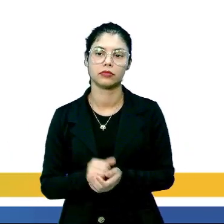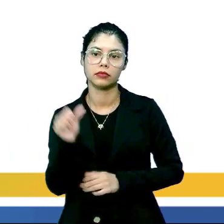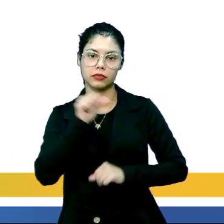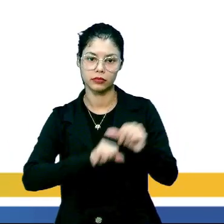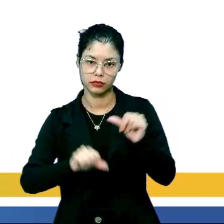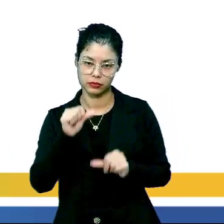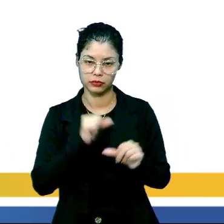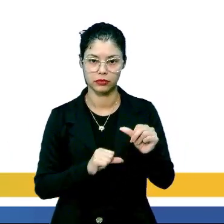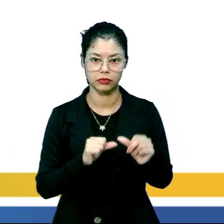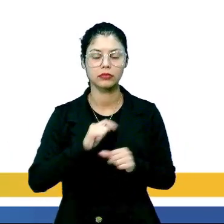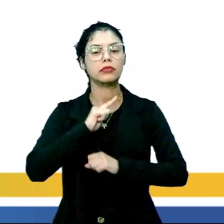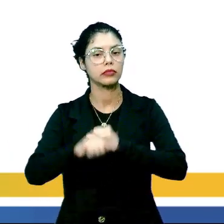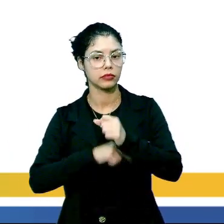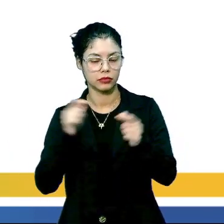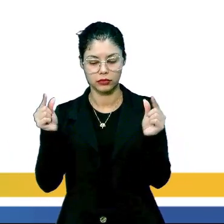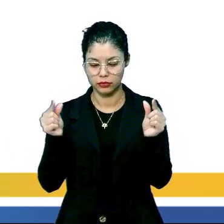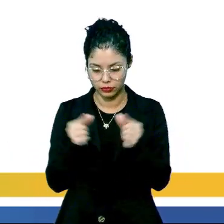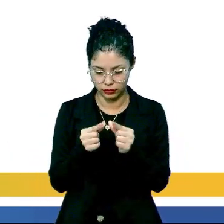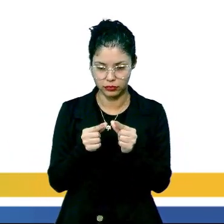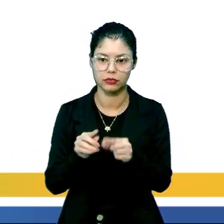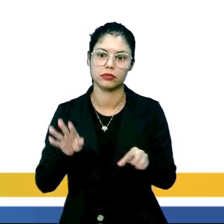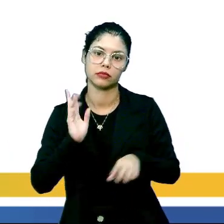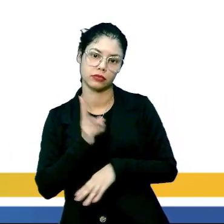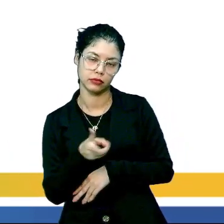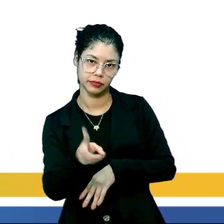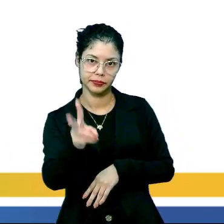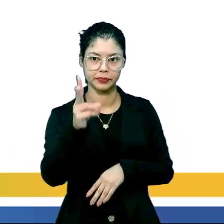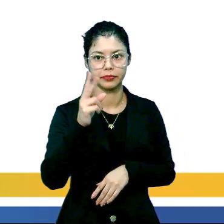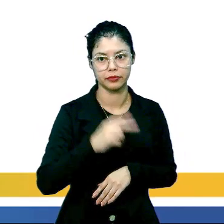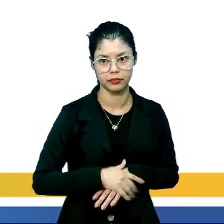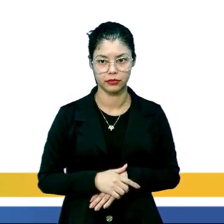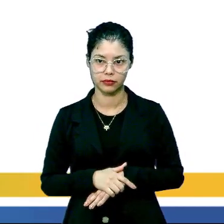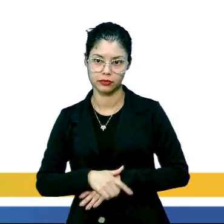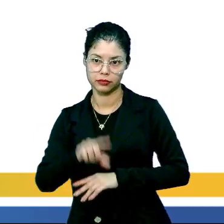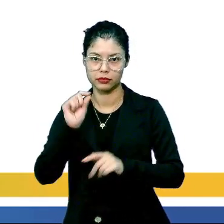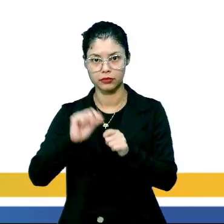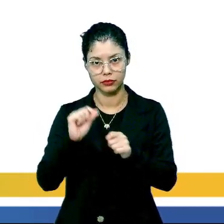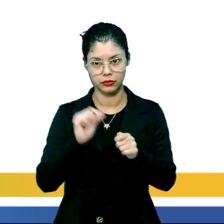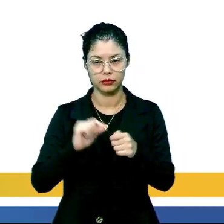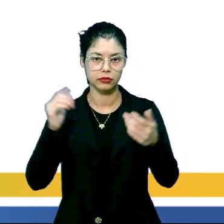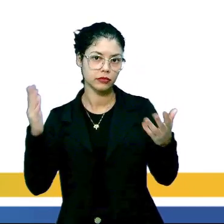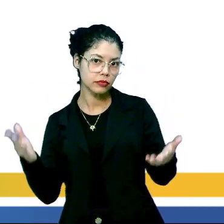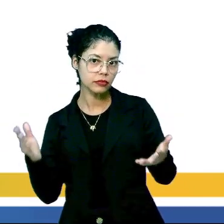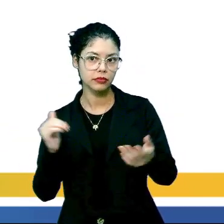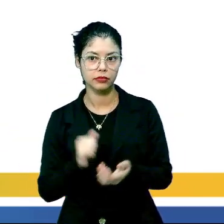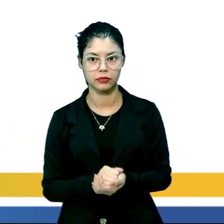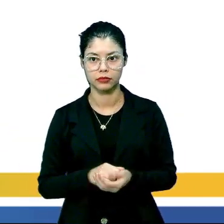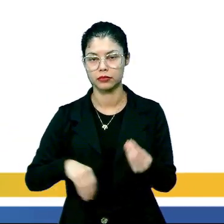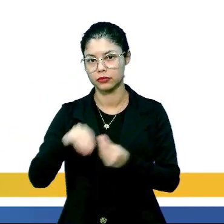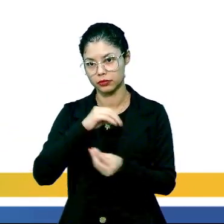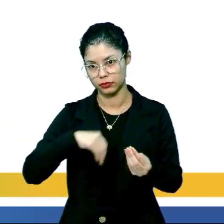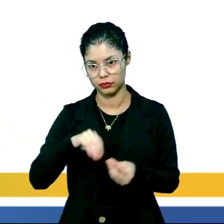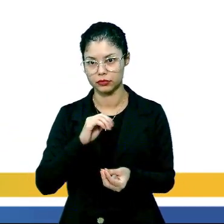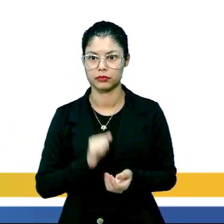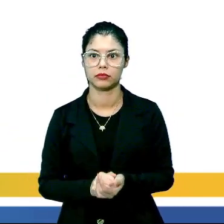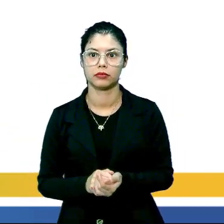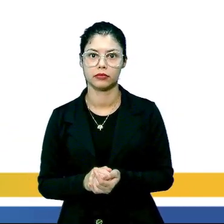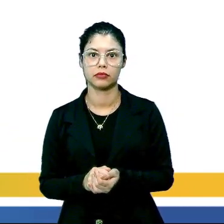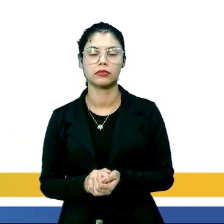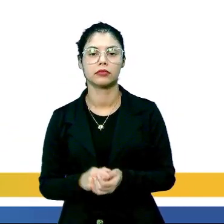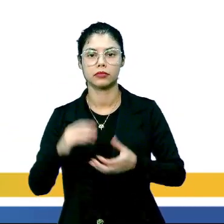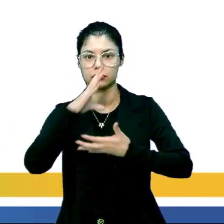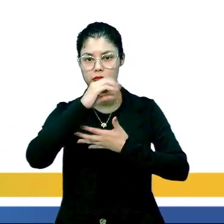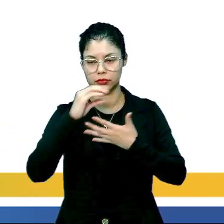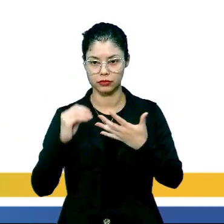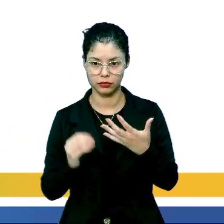transformando eles em átomos menores e assim sucessivamente, fazendo então uma reação em cadeia.